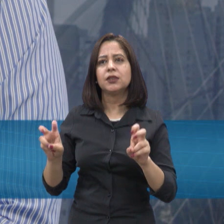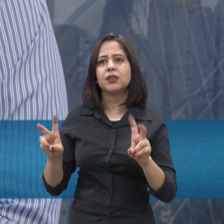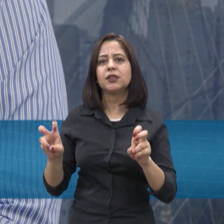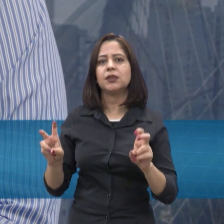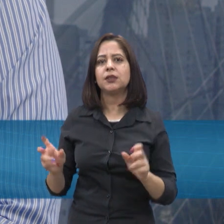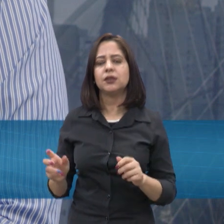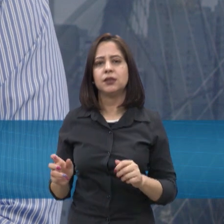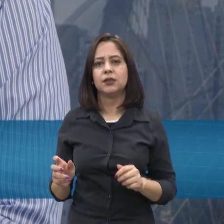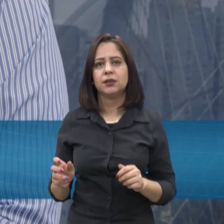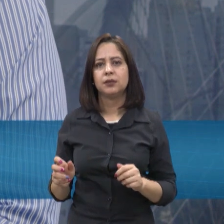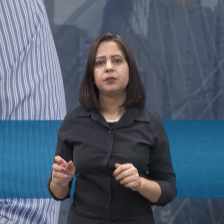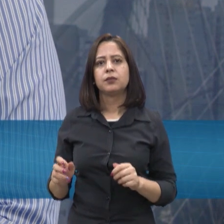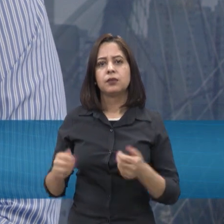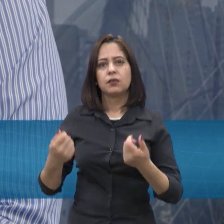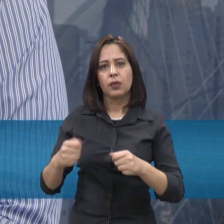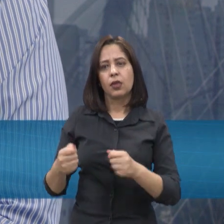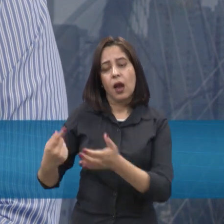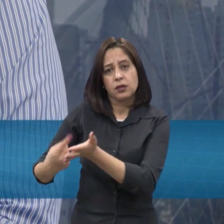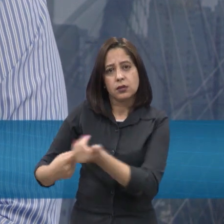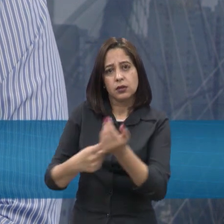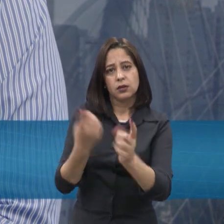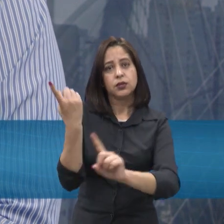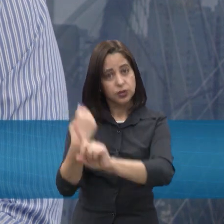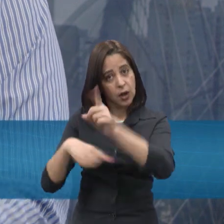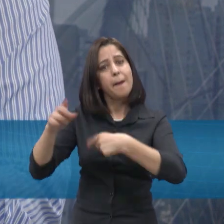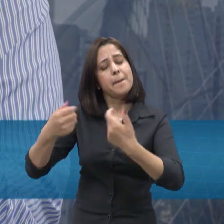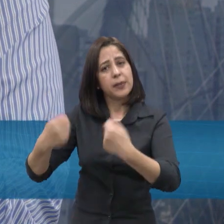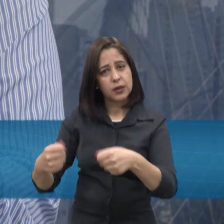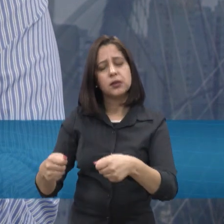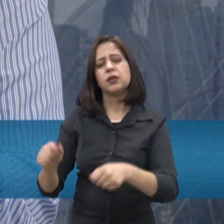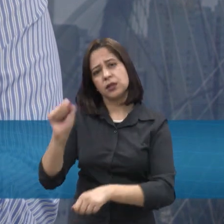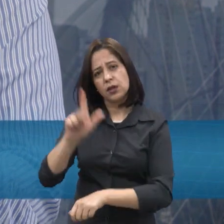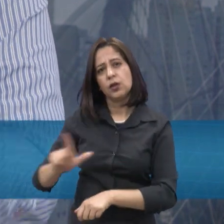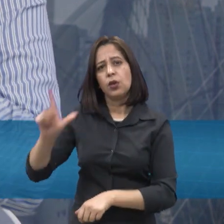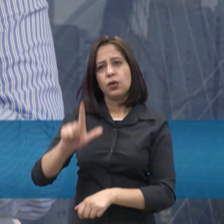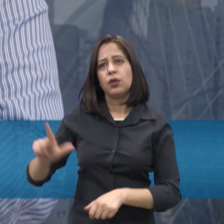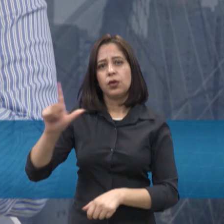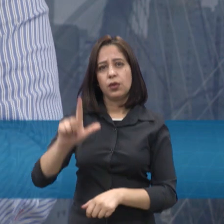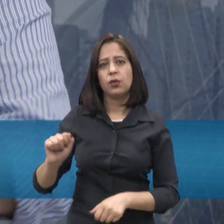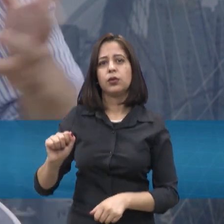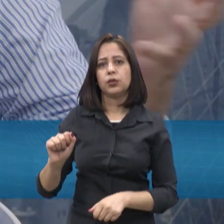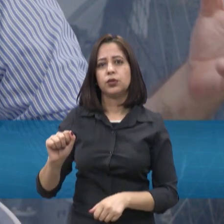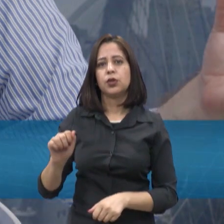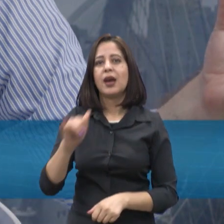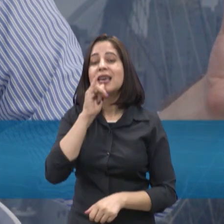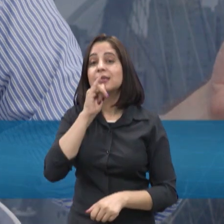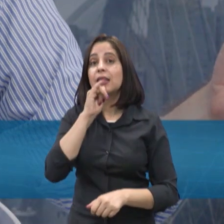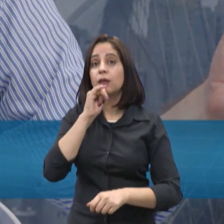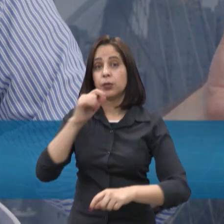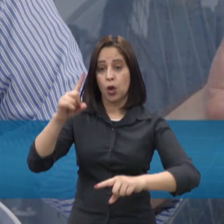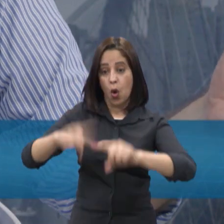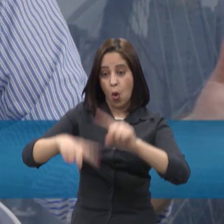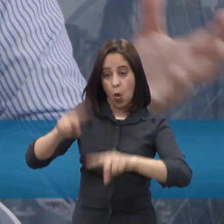naturalmente pela evolução das tecnologias isso tem que ocorrer, obviamente um, vamos pegar um equipamento, um transformador de 20